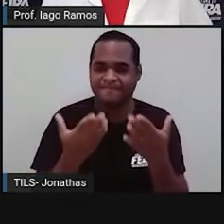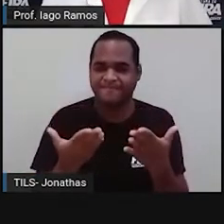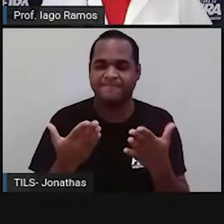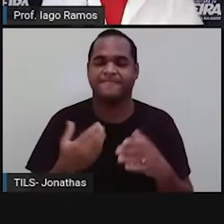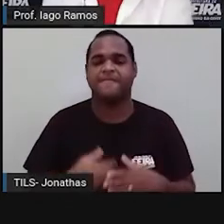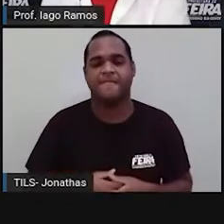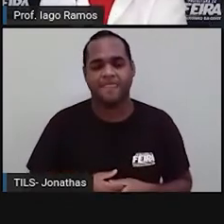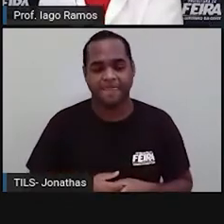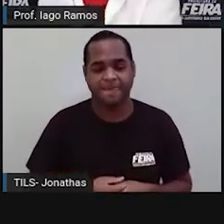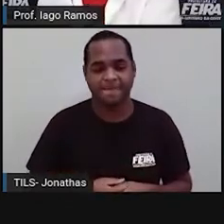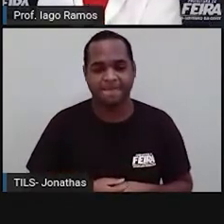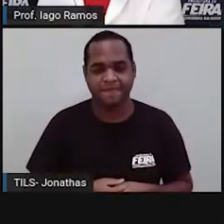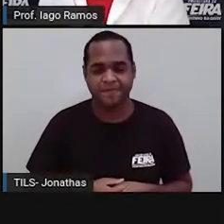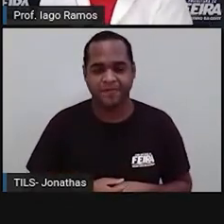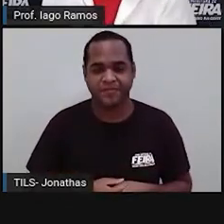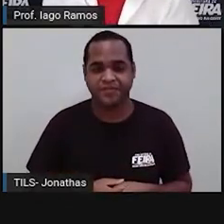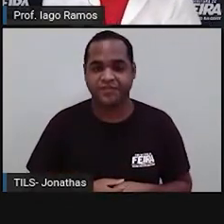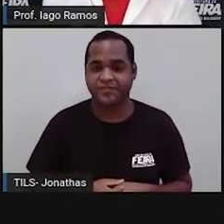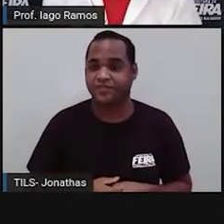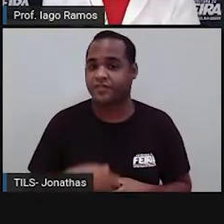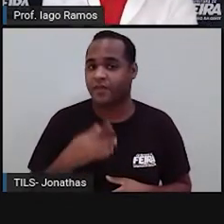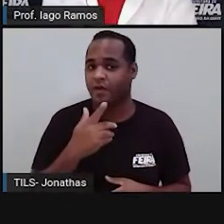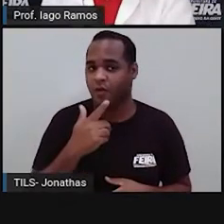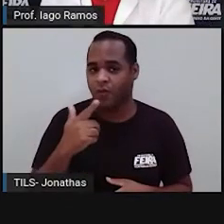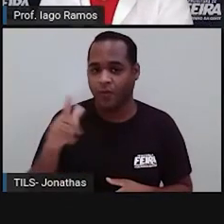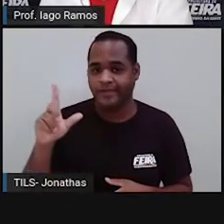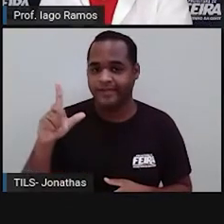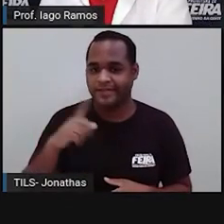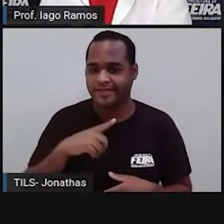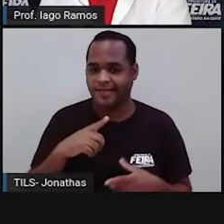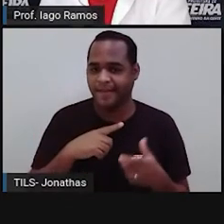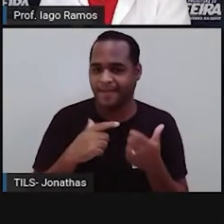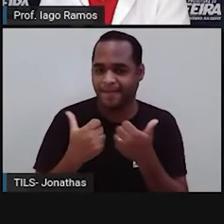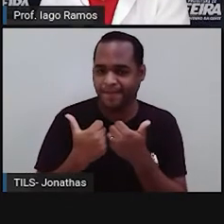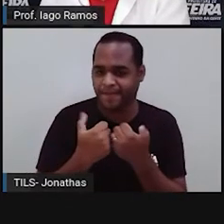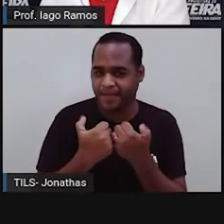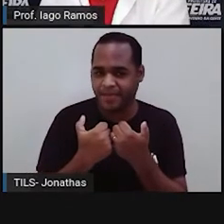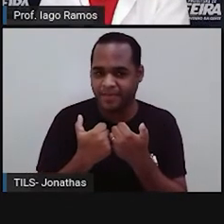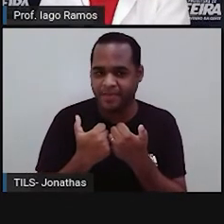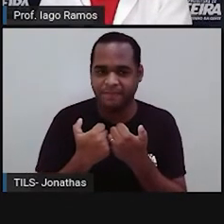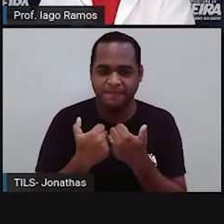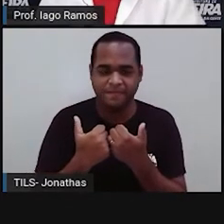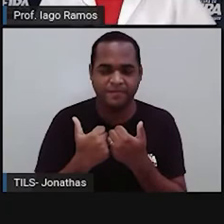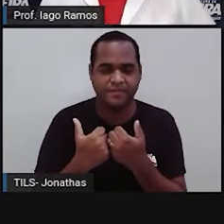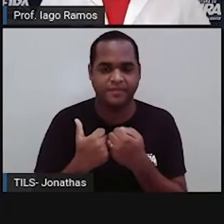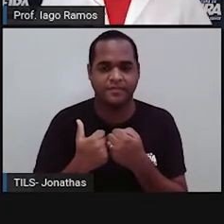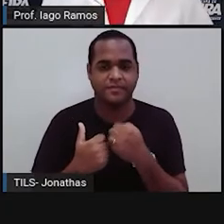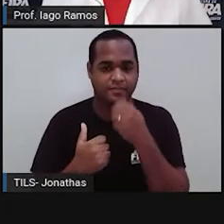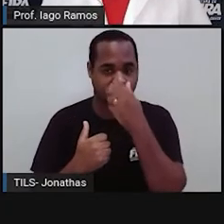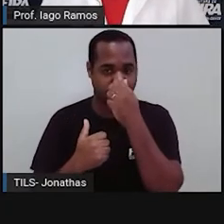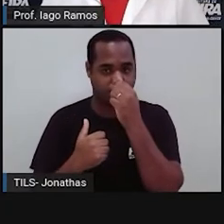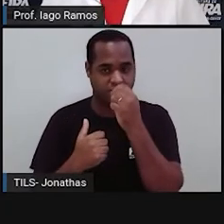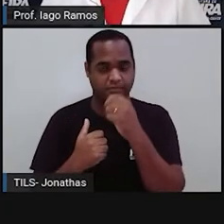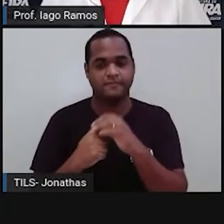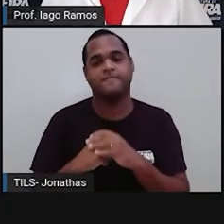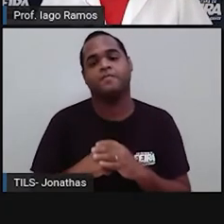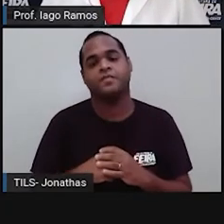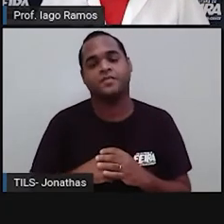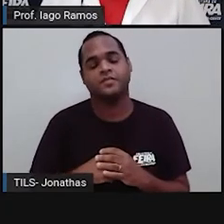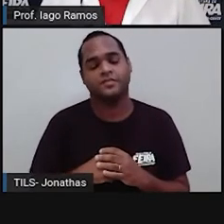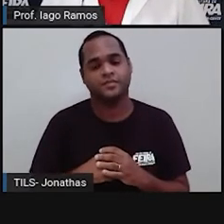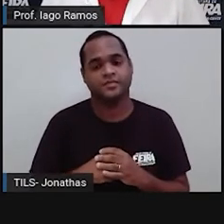Vamos lá. Mais uma fase do nosso joguinho. Olha só. Qual dos objetos